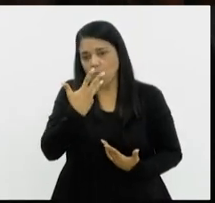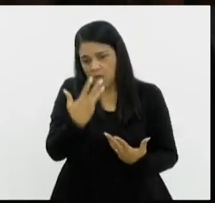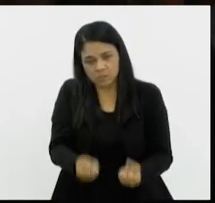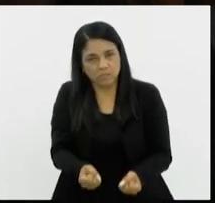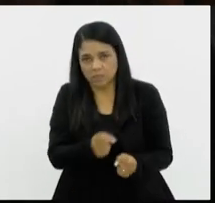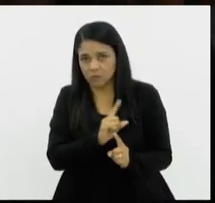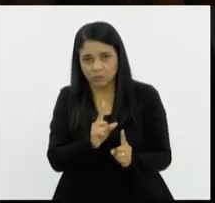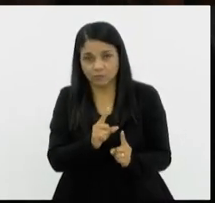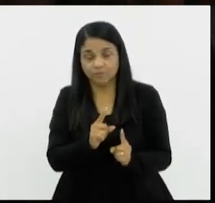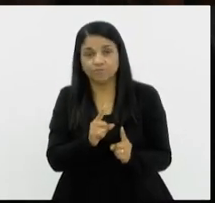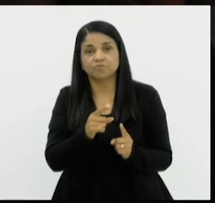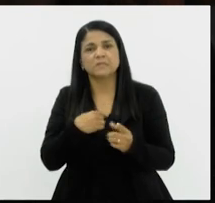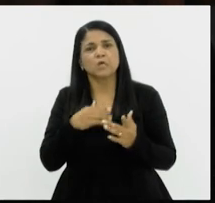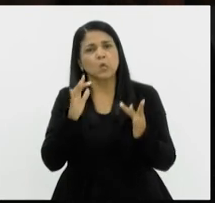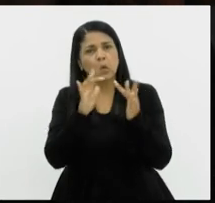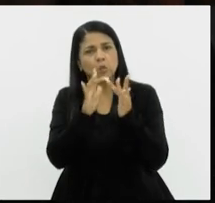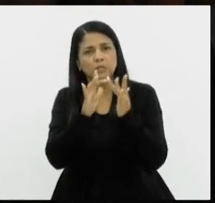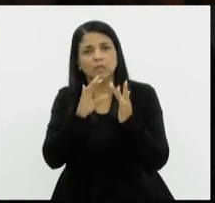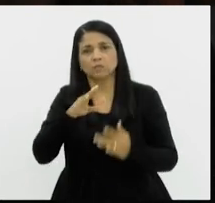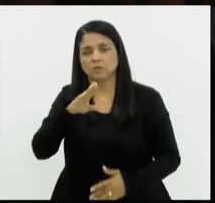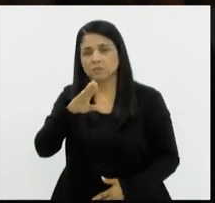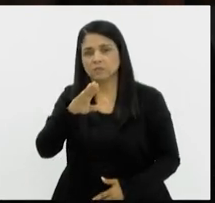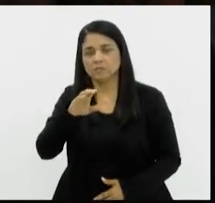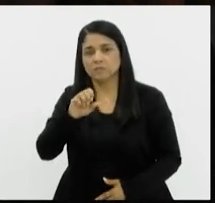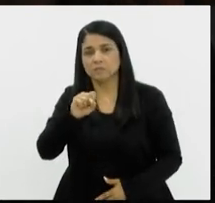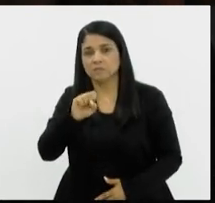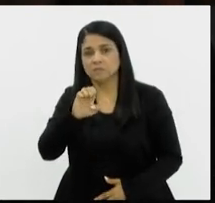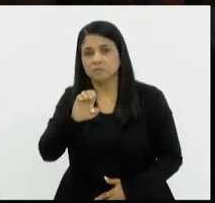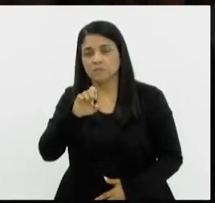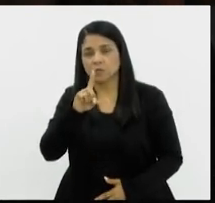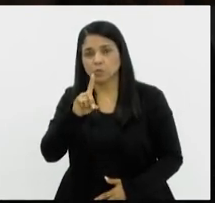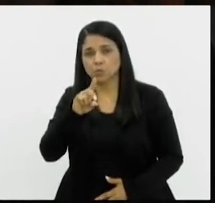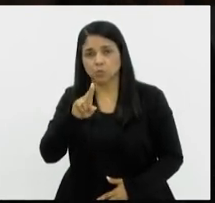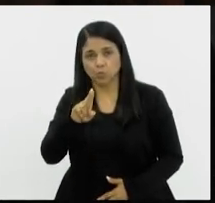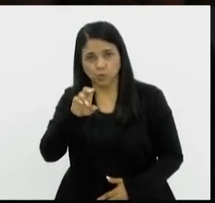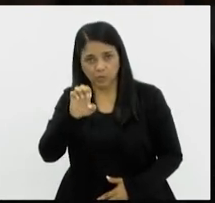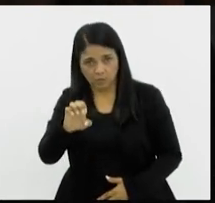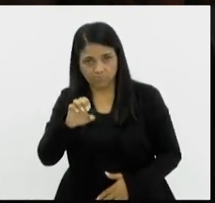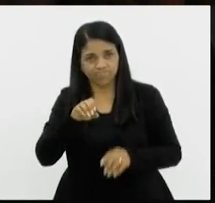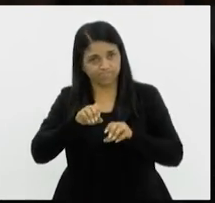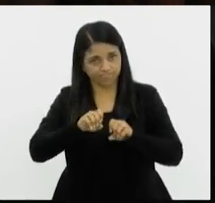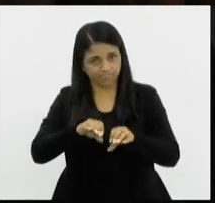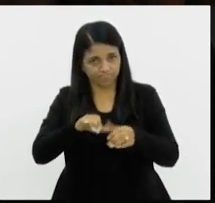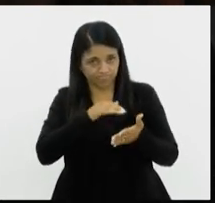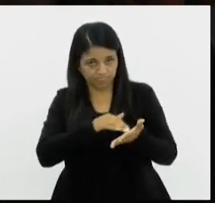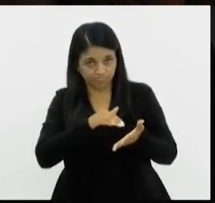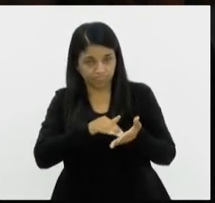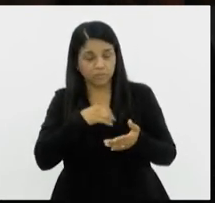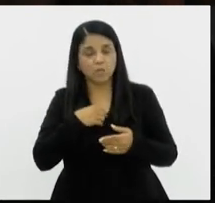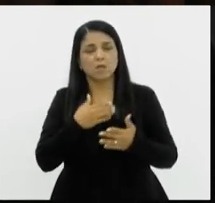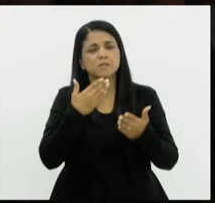Fiz o contato com a Seduc e estou, através do diálogo, buscando